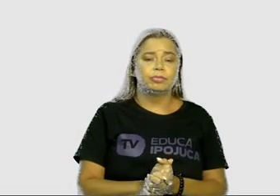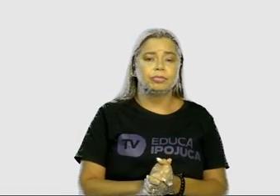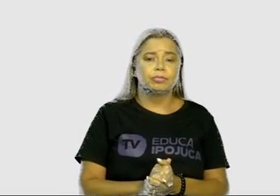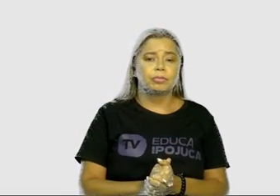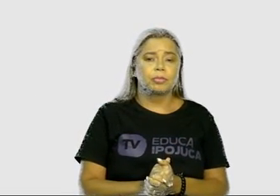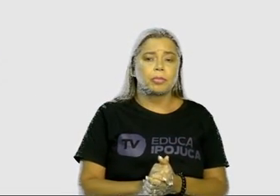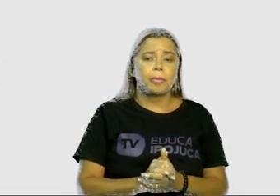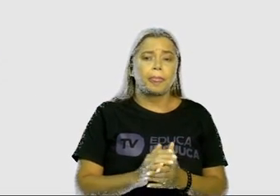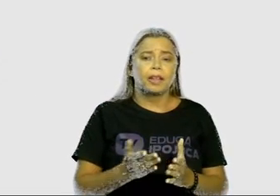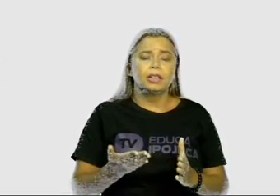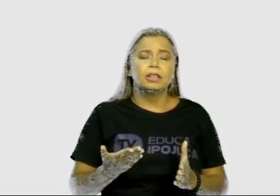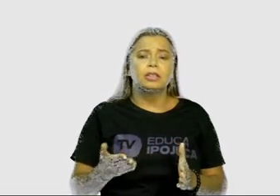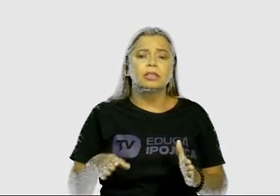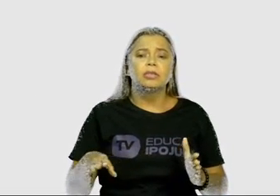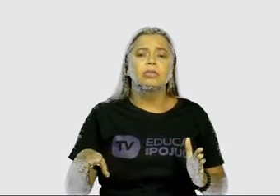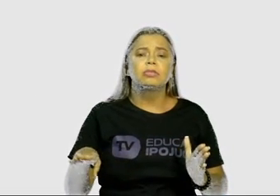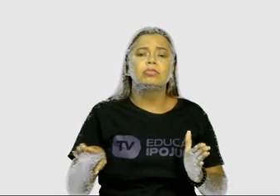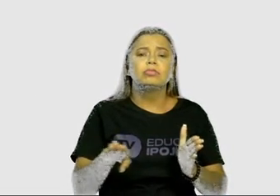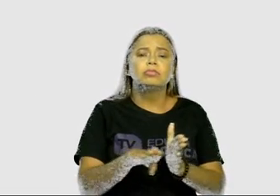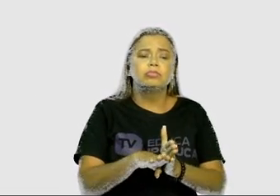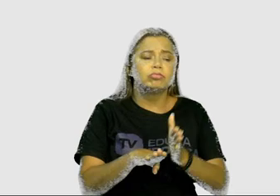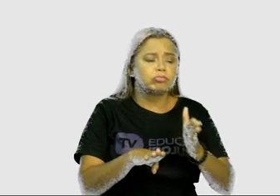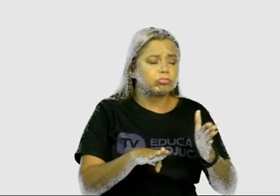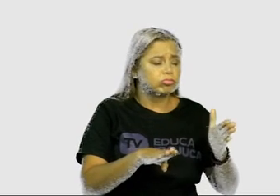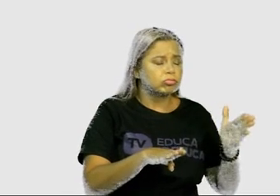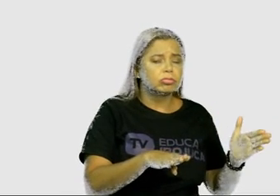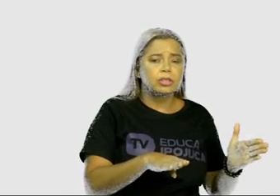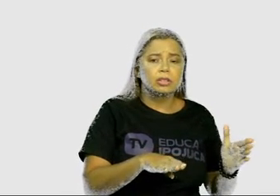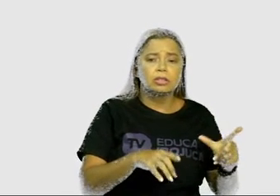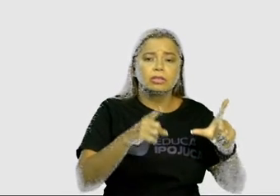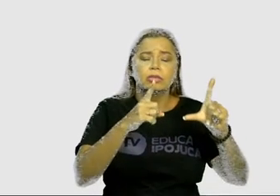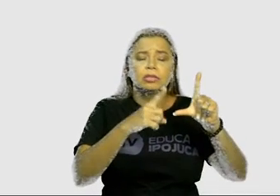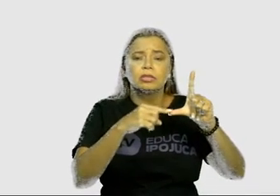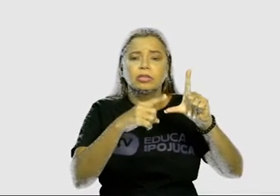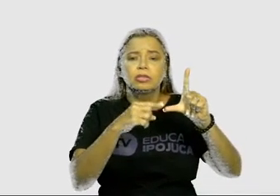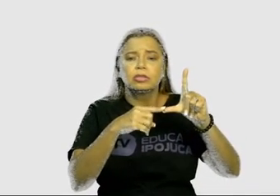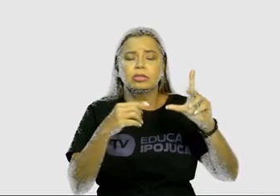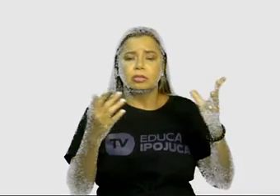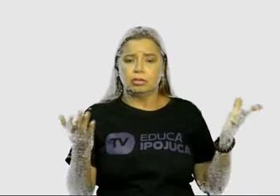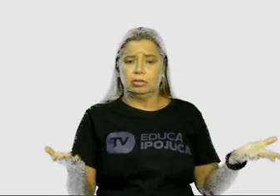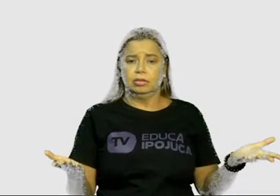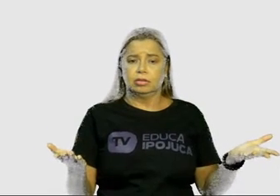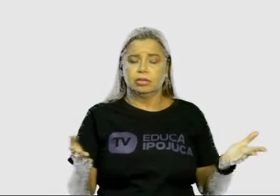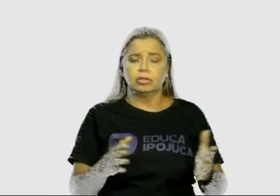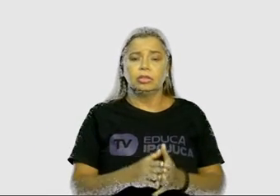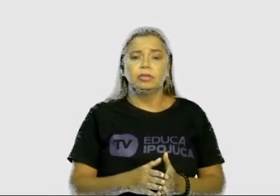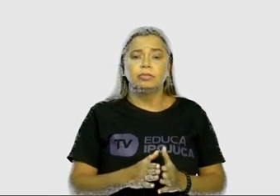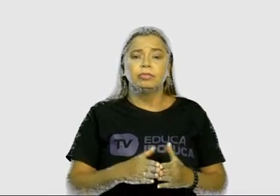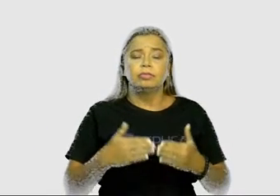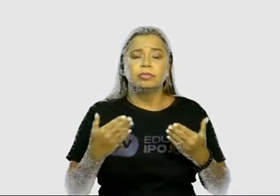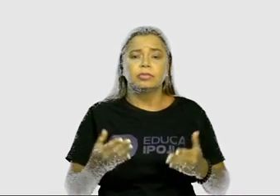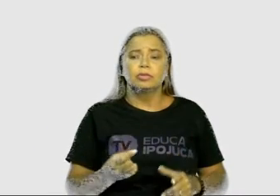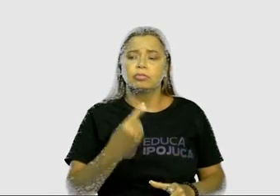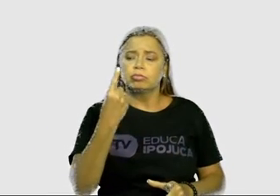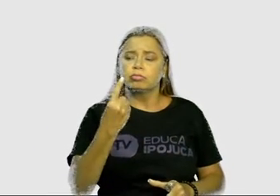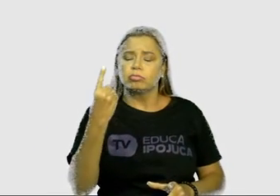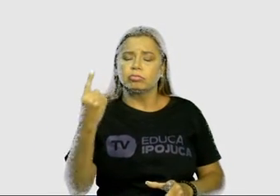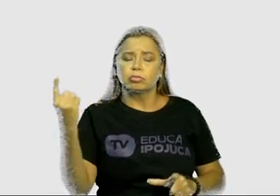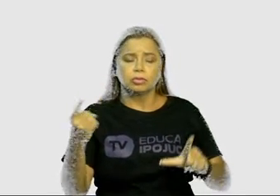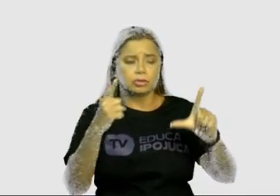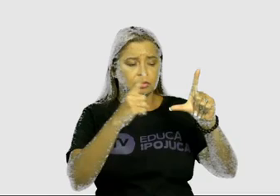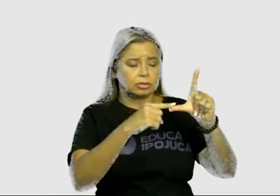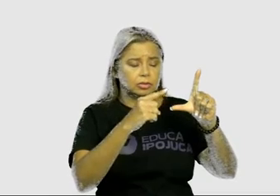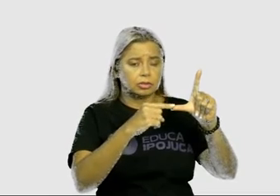Qual a função da letra? Preencher o lugar na escrita das palavras. Portanto, cada letra ela vai ter o seu som e